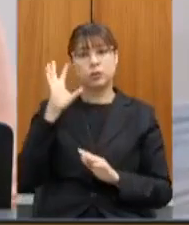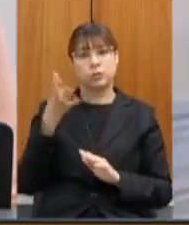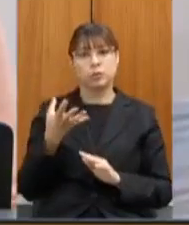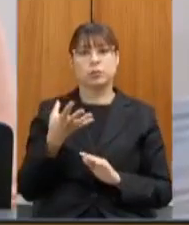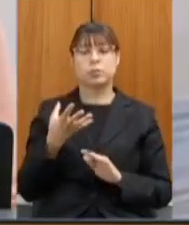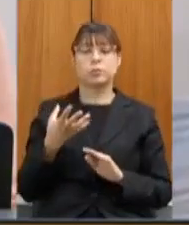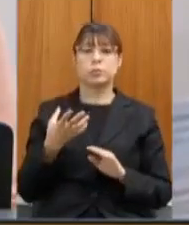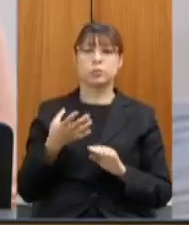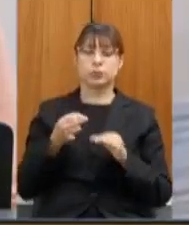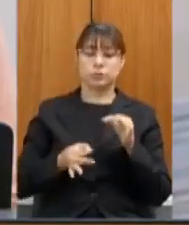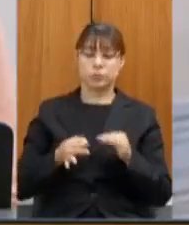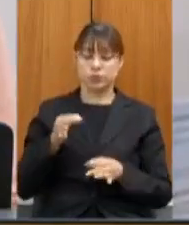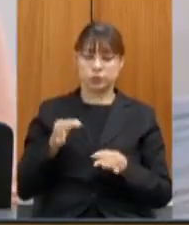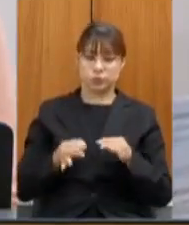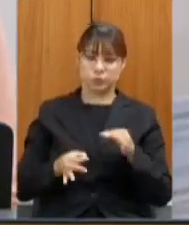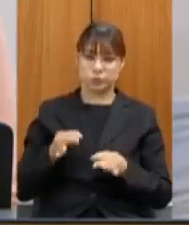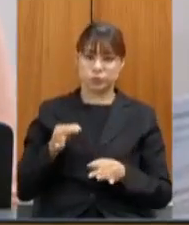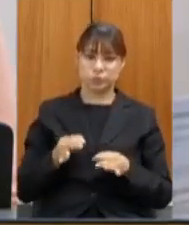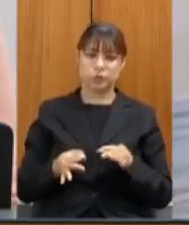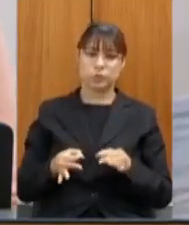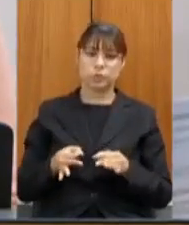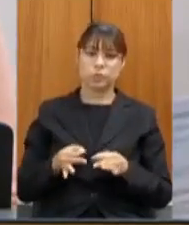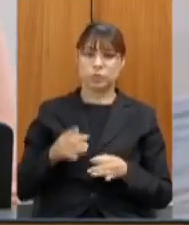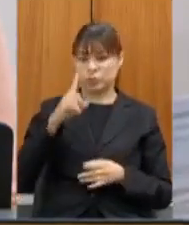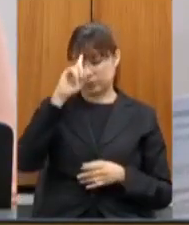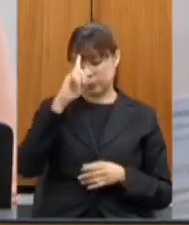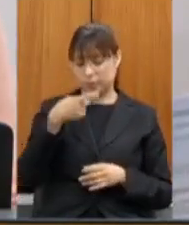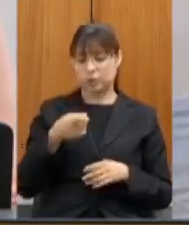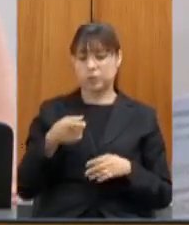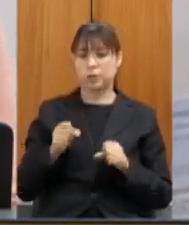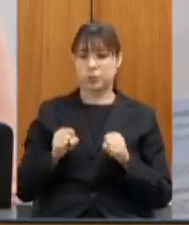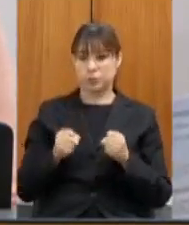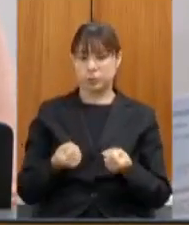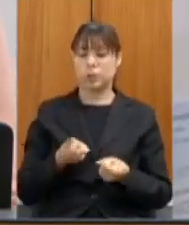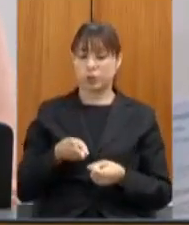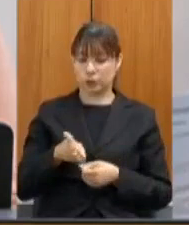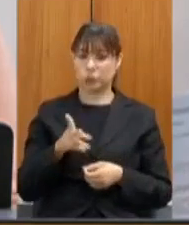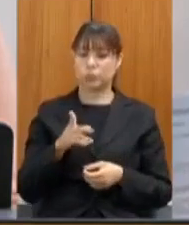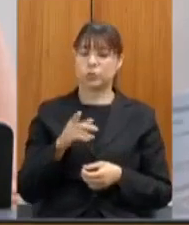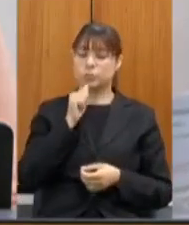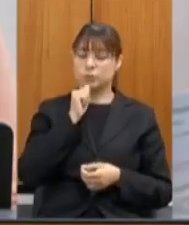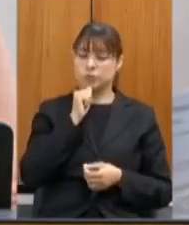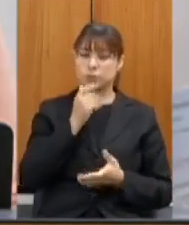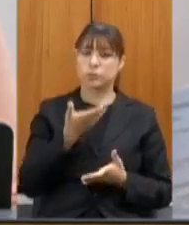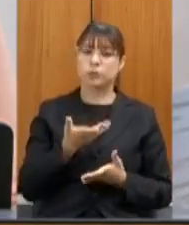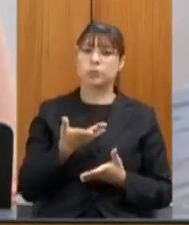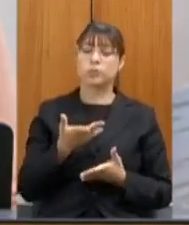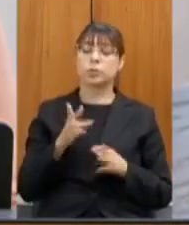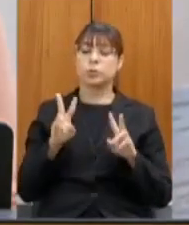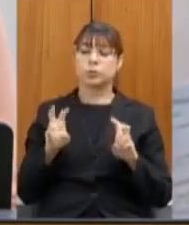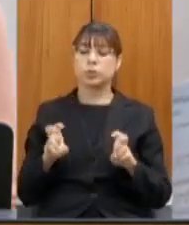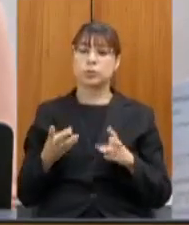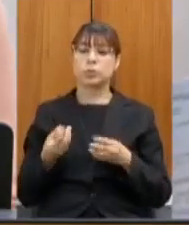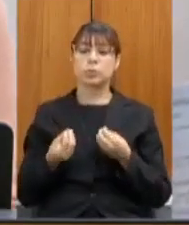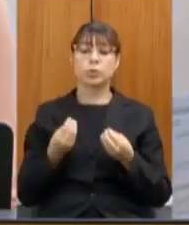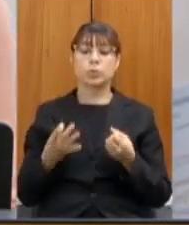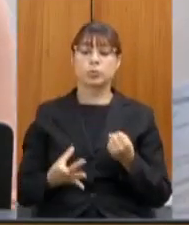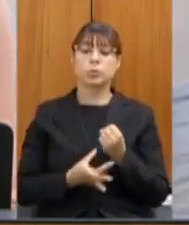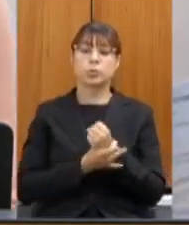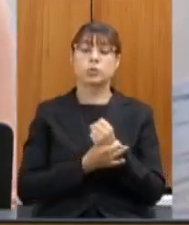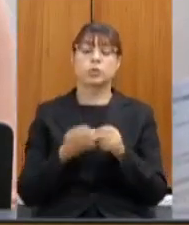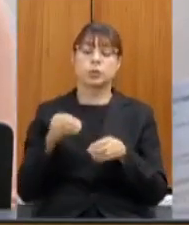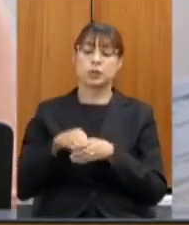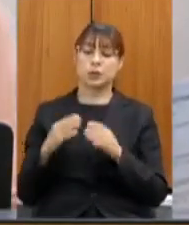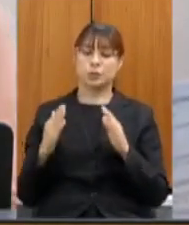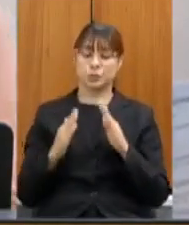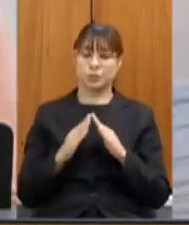judicial do Tribunal de Justiça o mandato de segurança que está em vigor em relação às condições de segurança nas